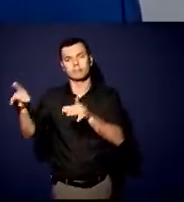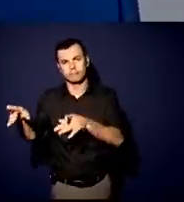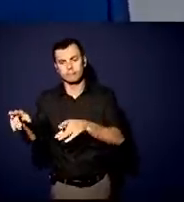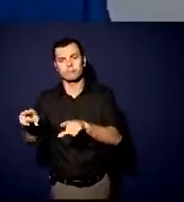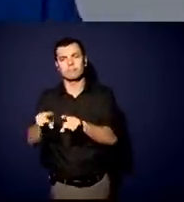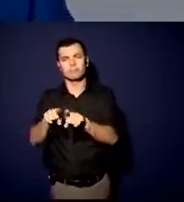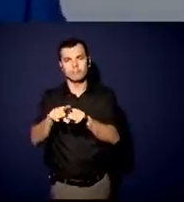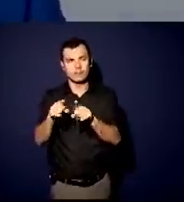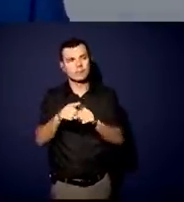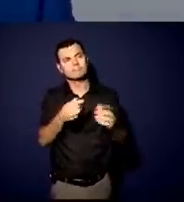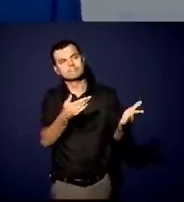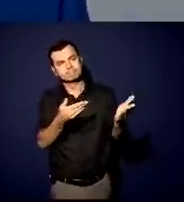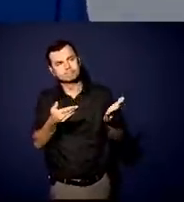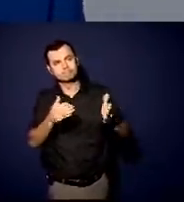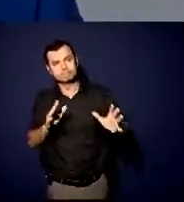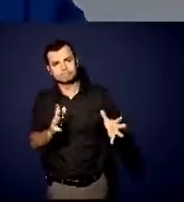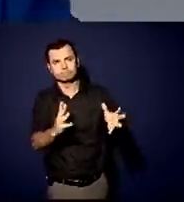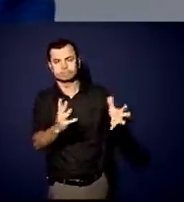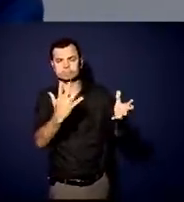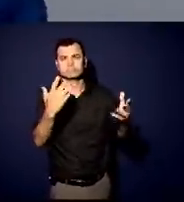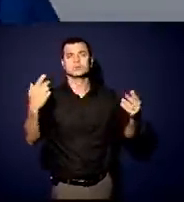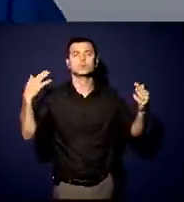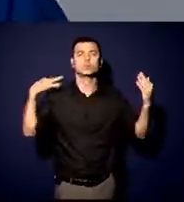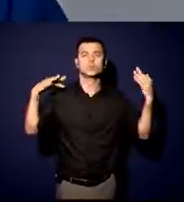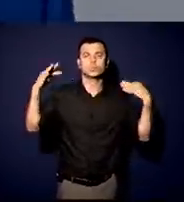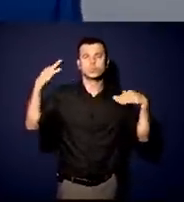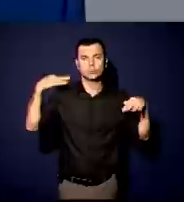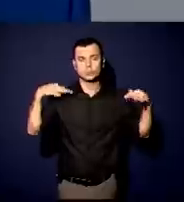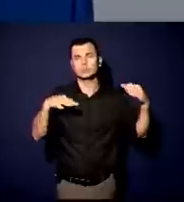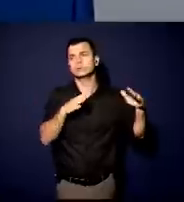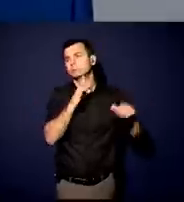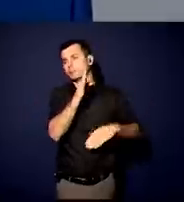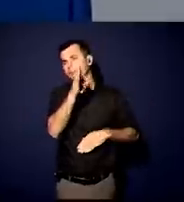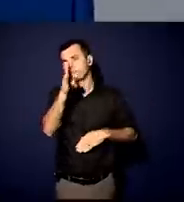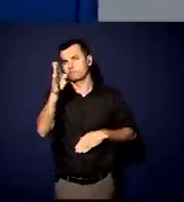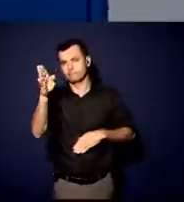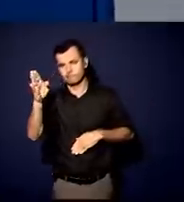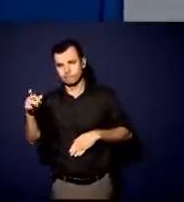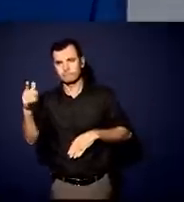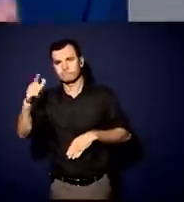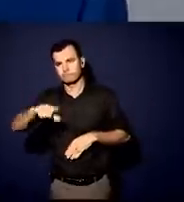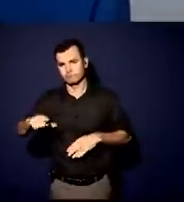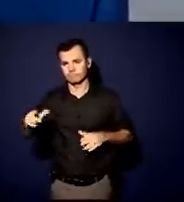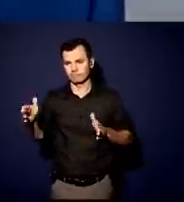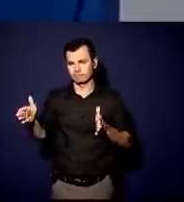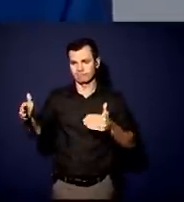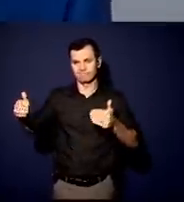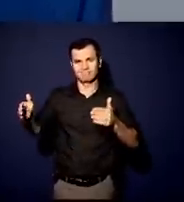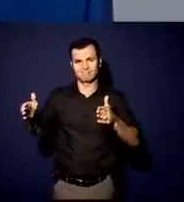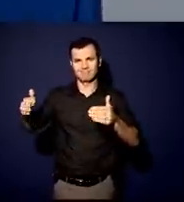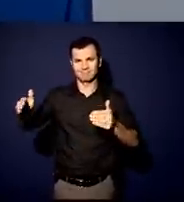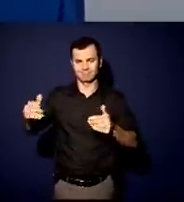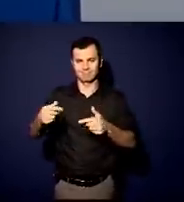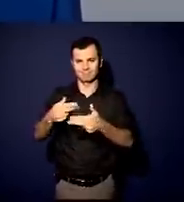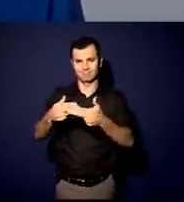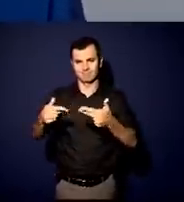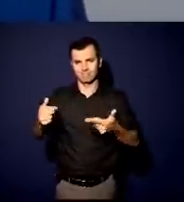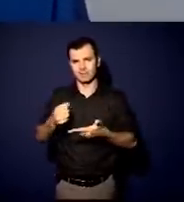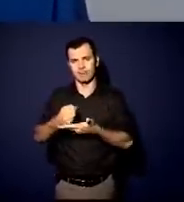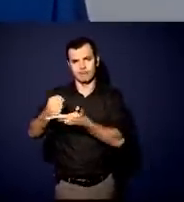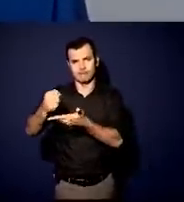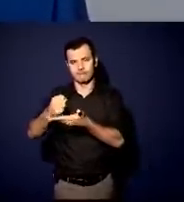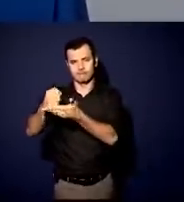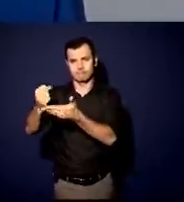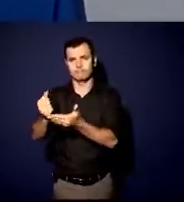de turismo, de comércio exterior, com a impulsão da área para exploração de contêineres, com a quantidade, o aumento dos berços